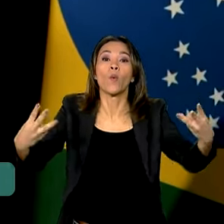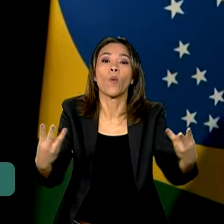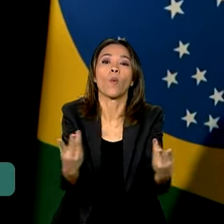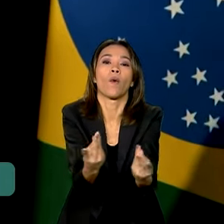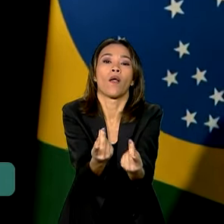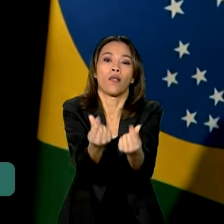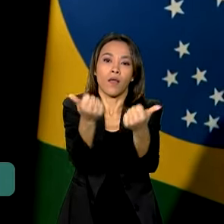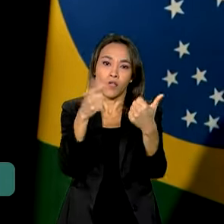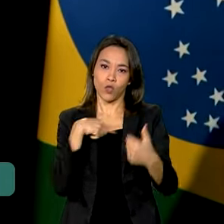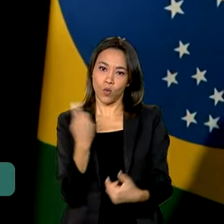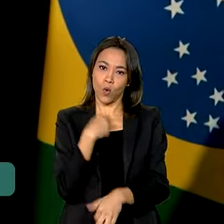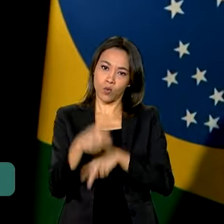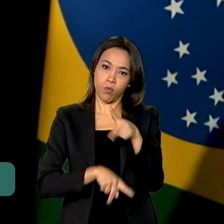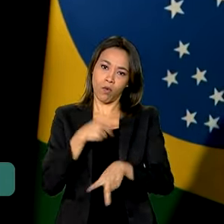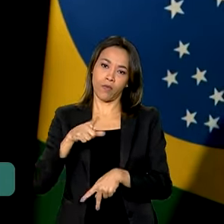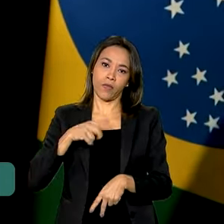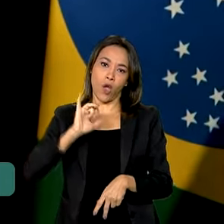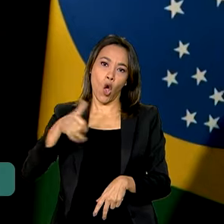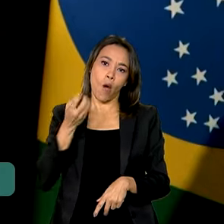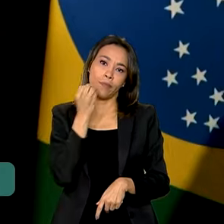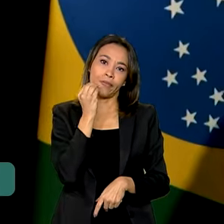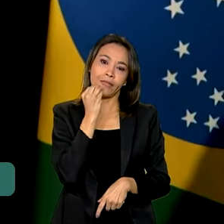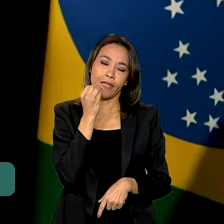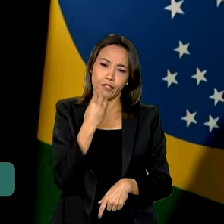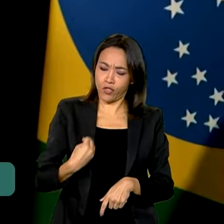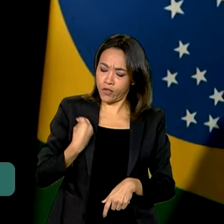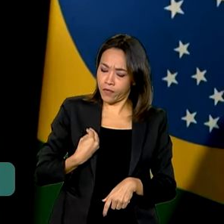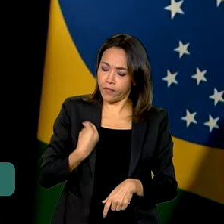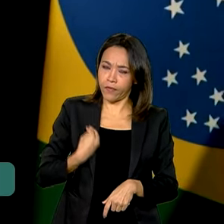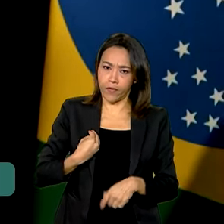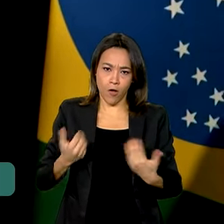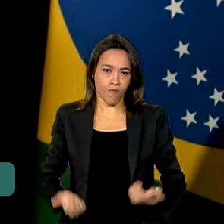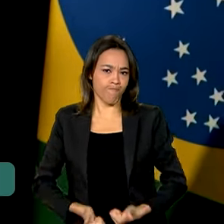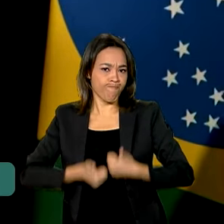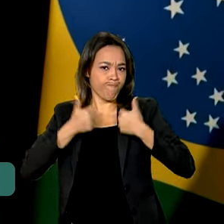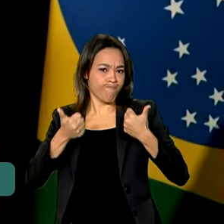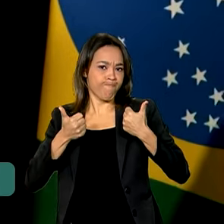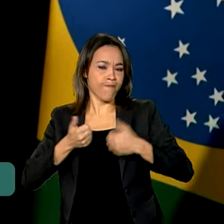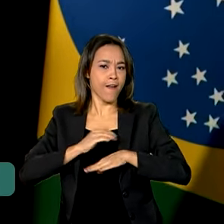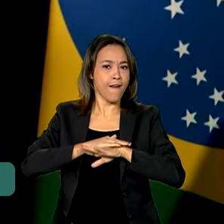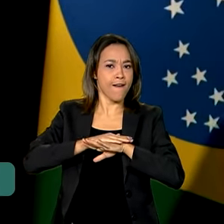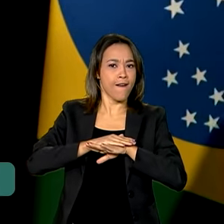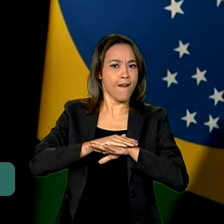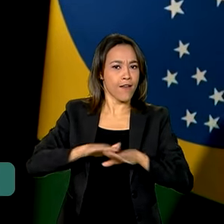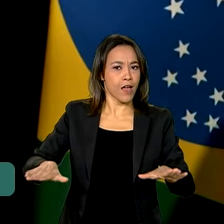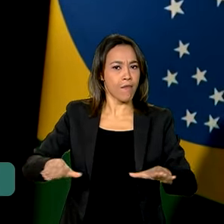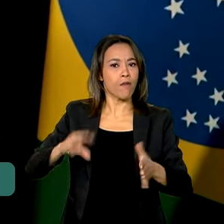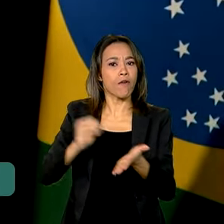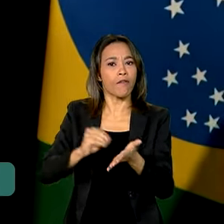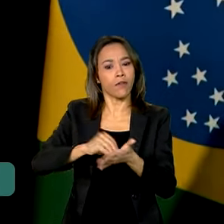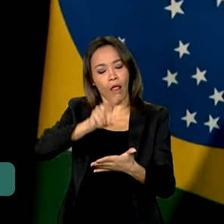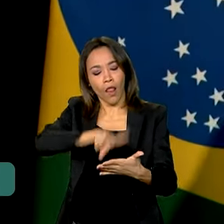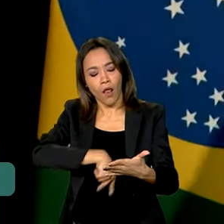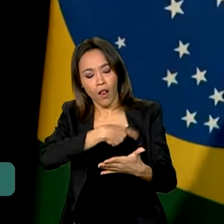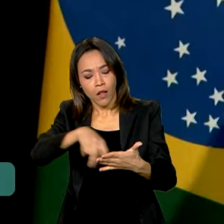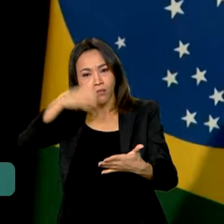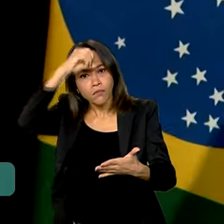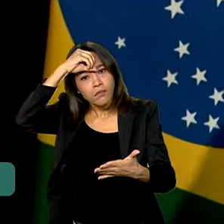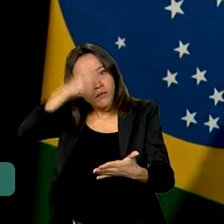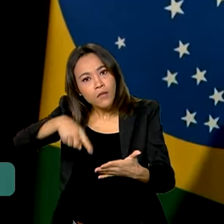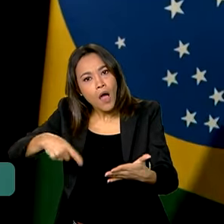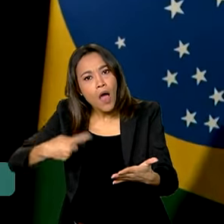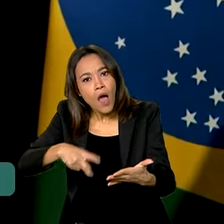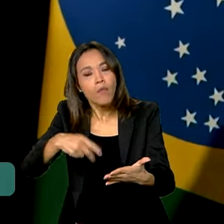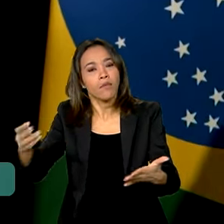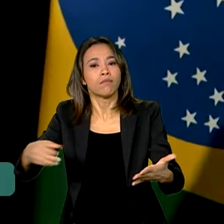possa um dia ter a oportunidade de viver um padrão de vida melhor, acabar com o alfabetismo. que além dos empresários, as